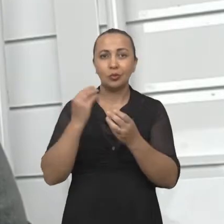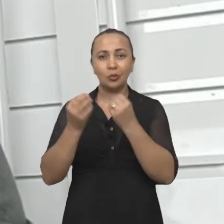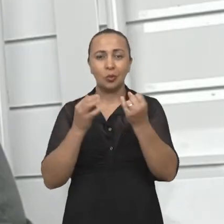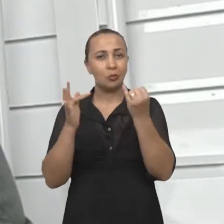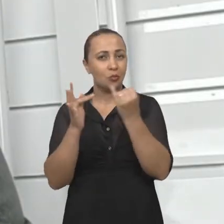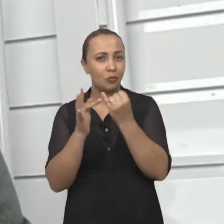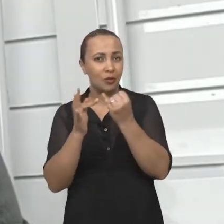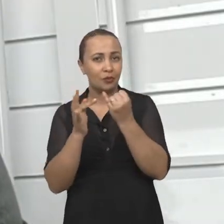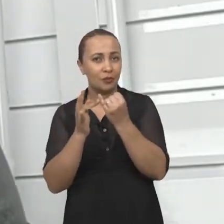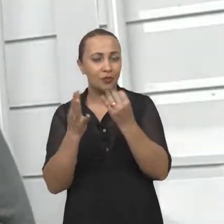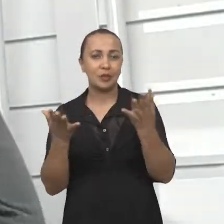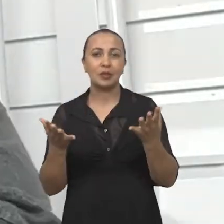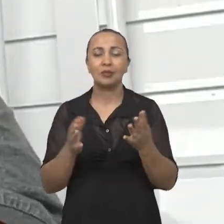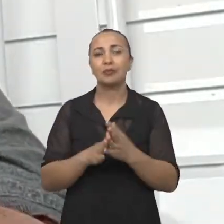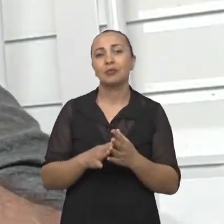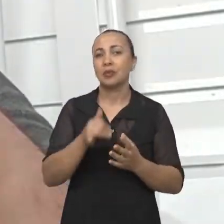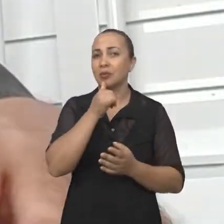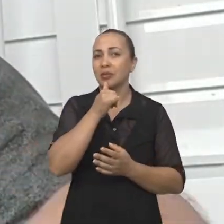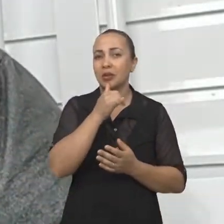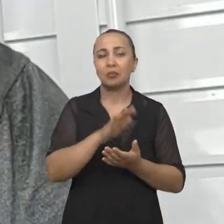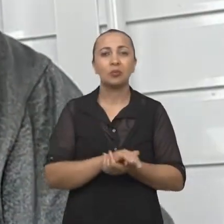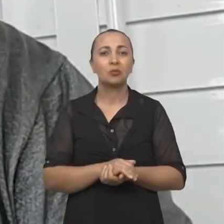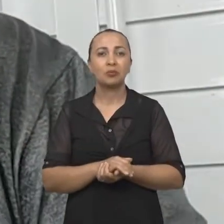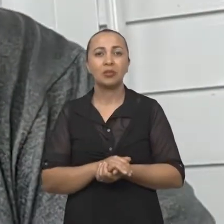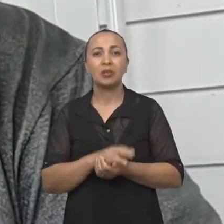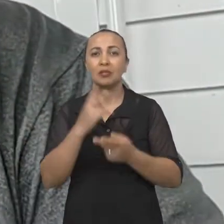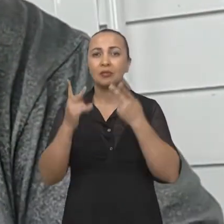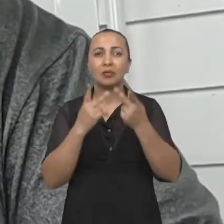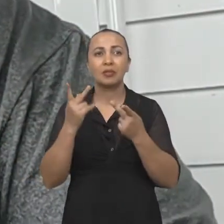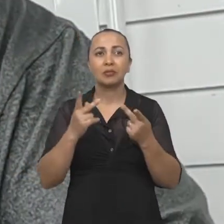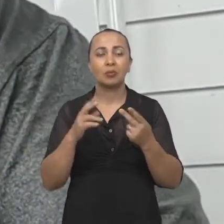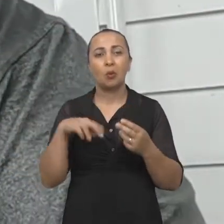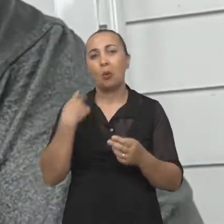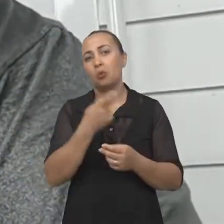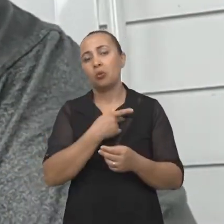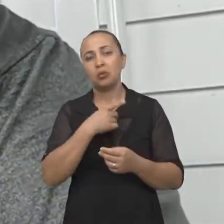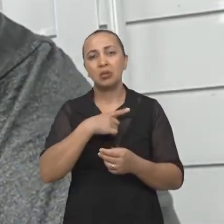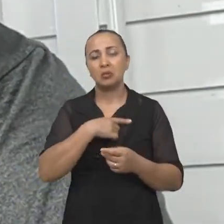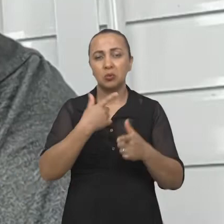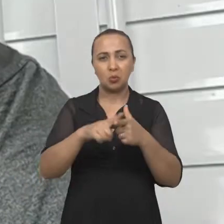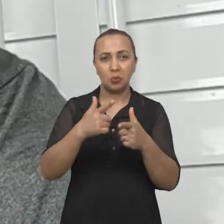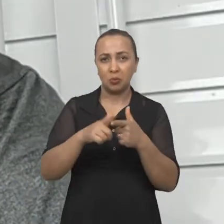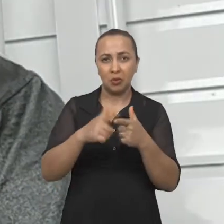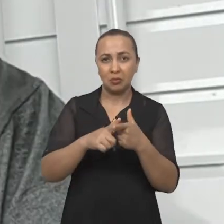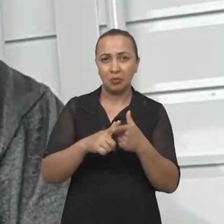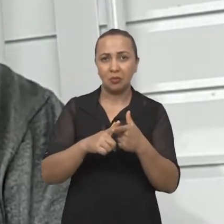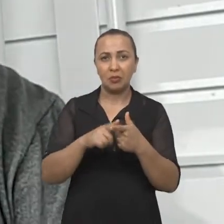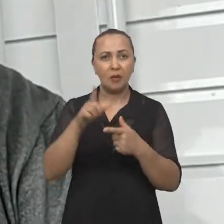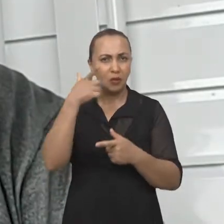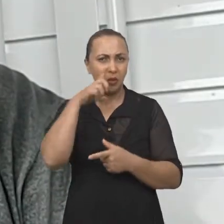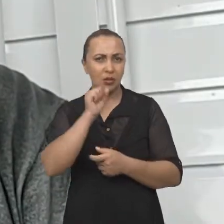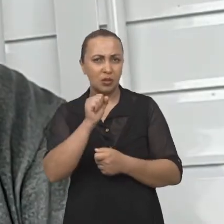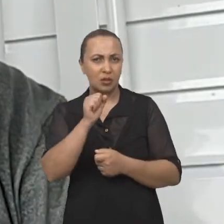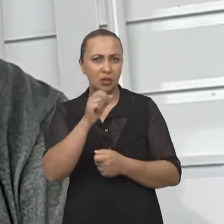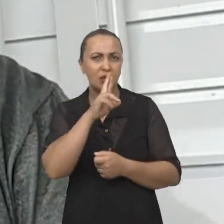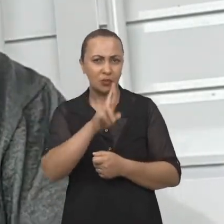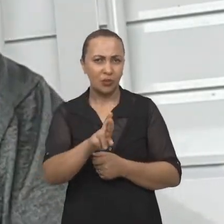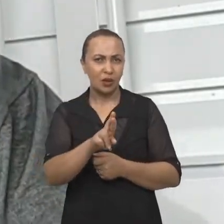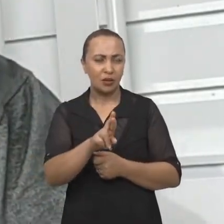Federal, os institutos federais, e dizem, ó, nós temos esse problema, vocês conseguem resolver?